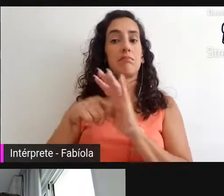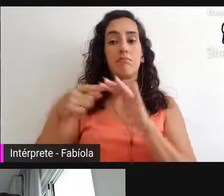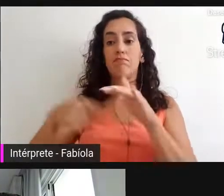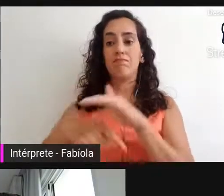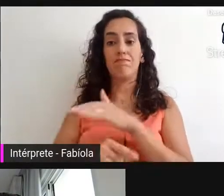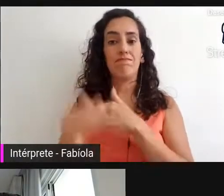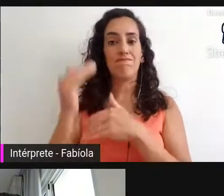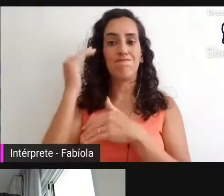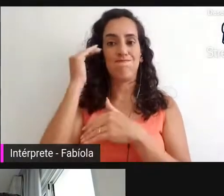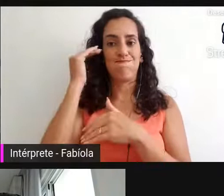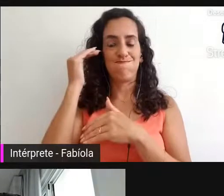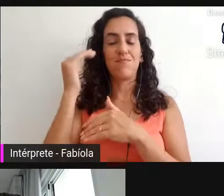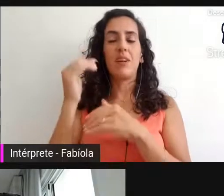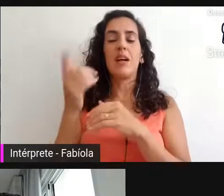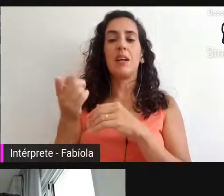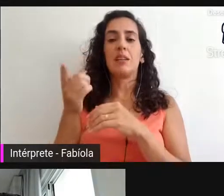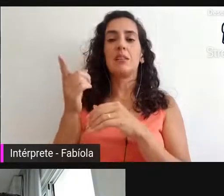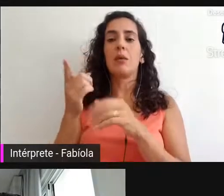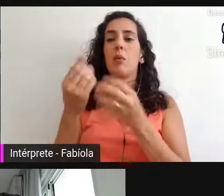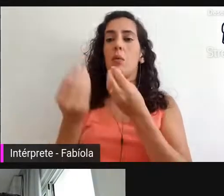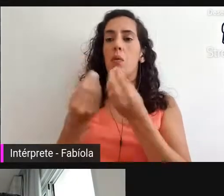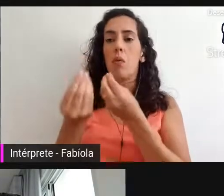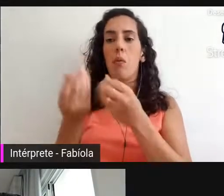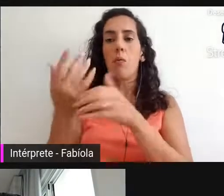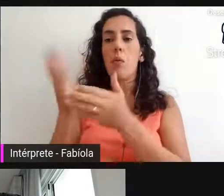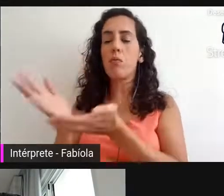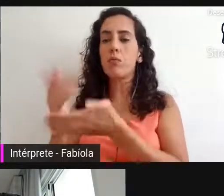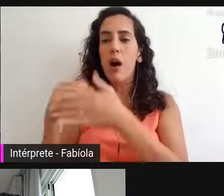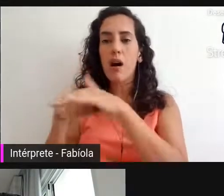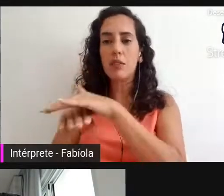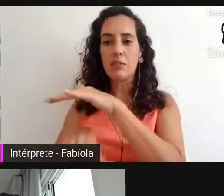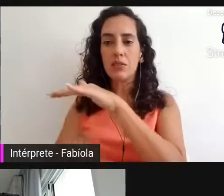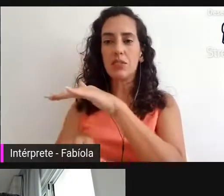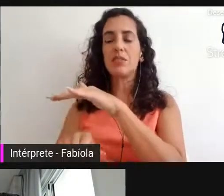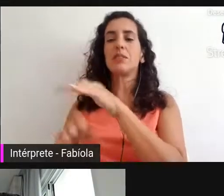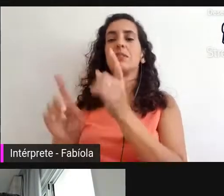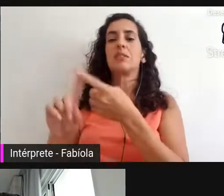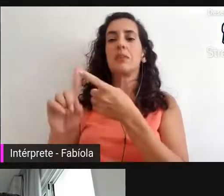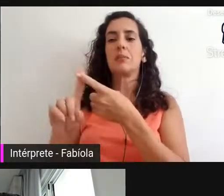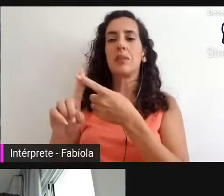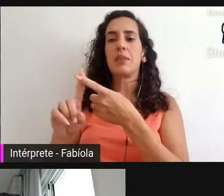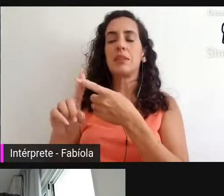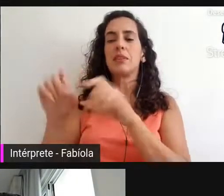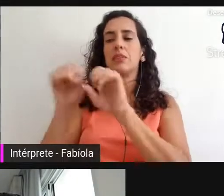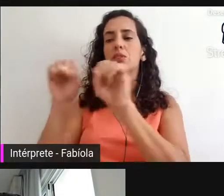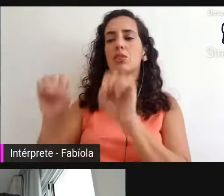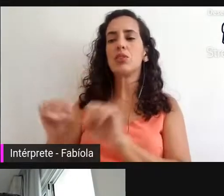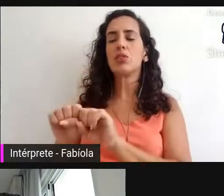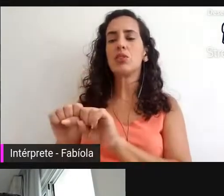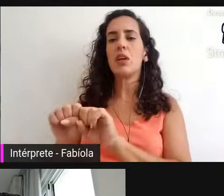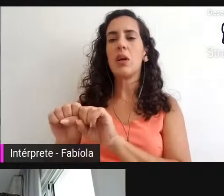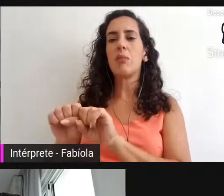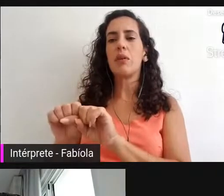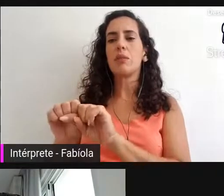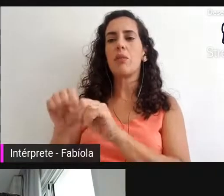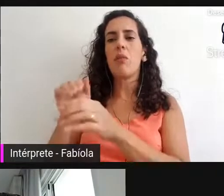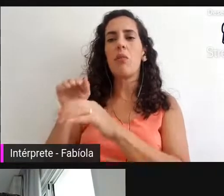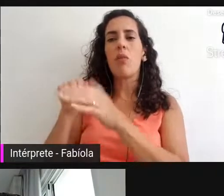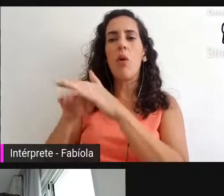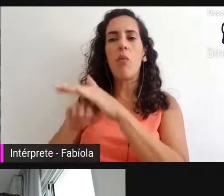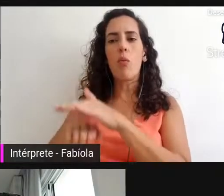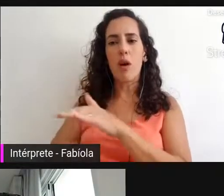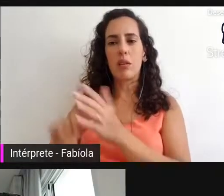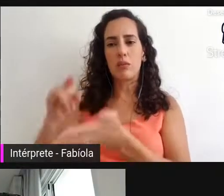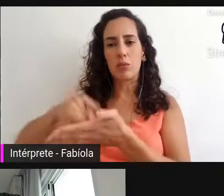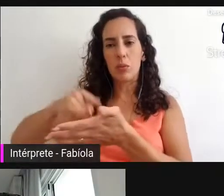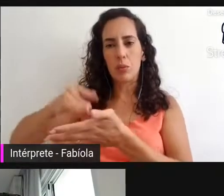arquivísticos digitais confiáveis, sistemas informatizados de gestão arquivística de documentos, plataformas arquivísticas